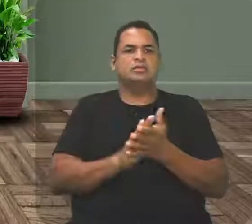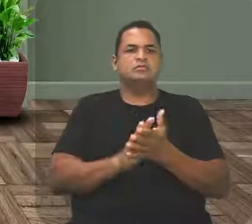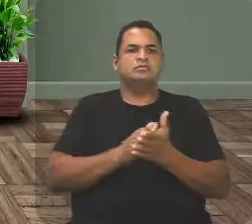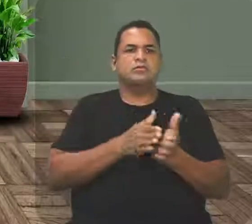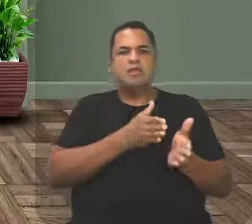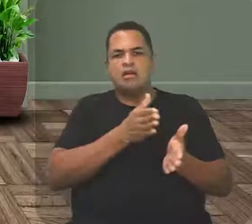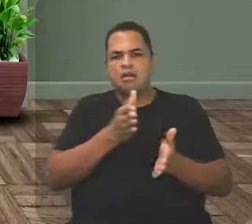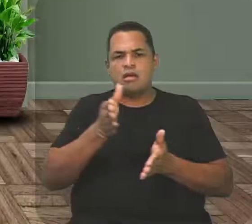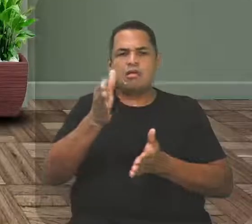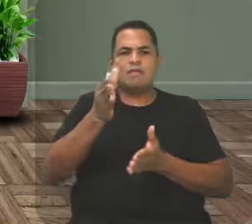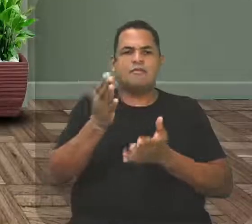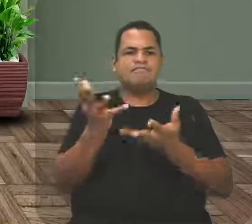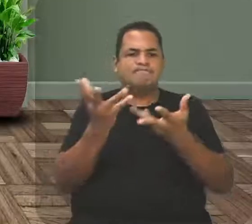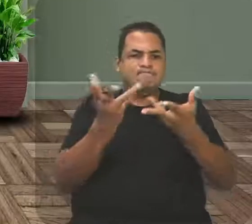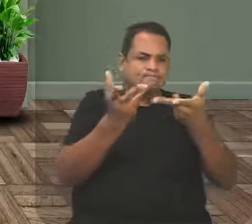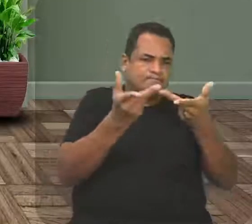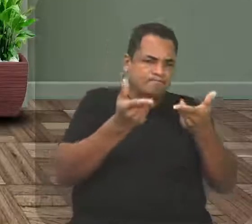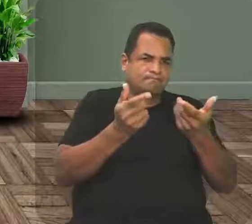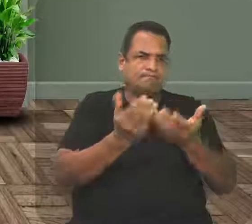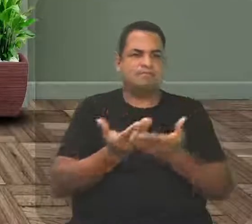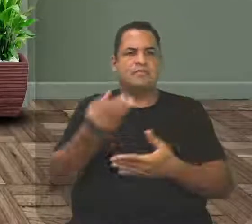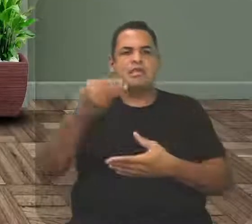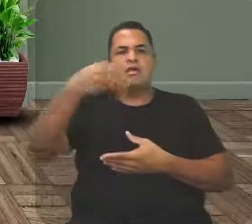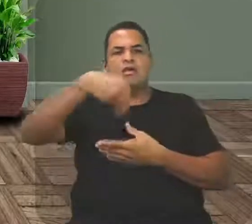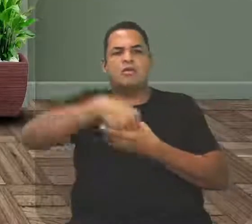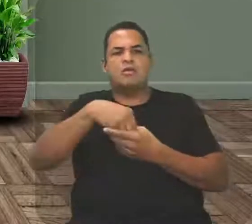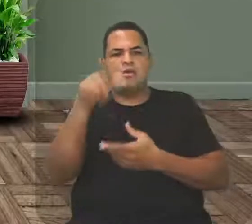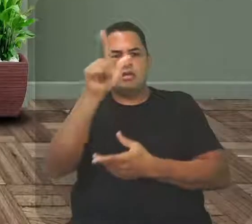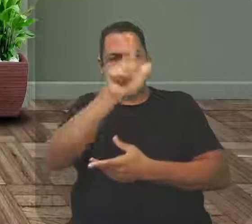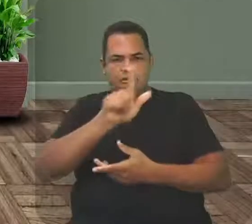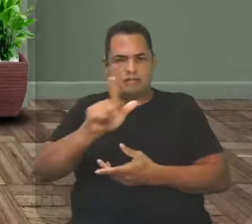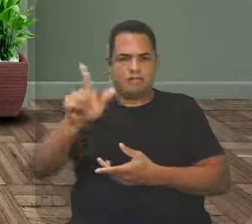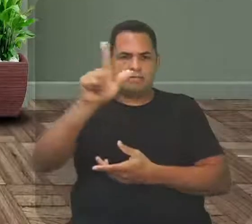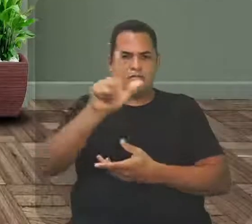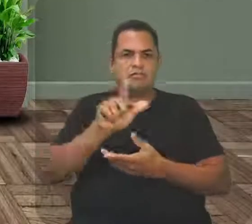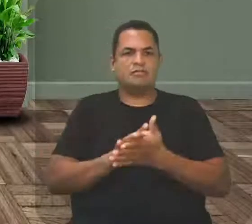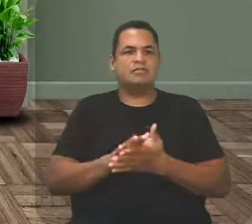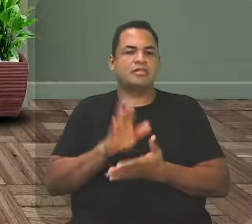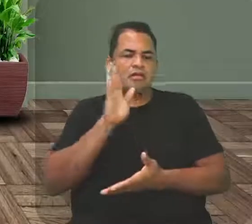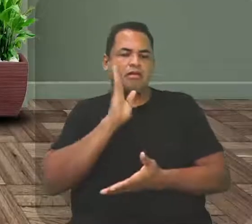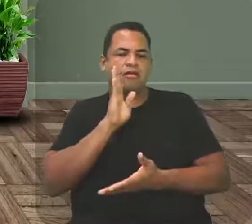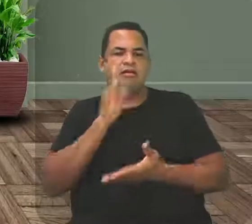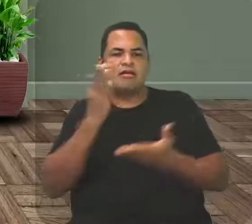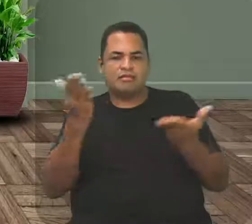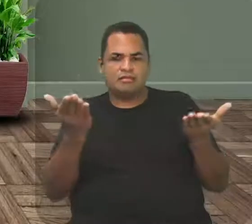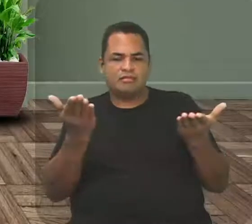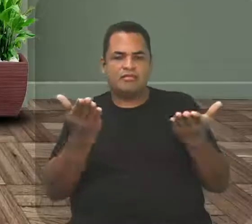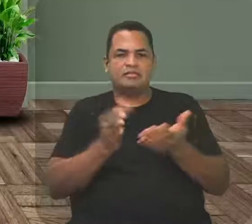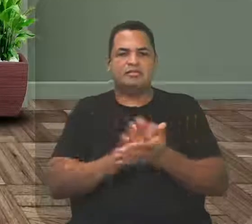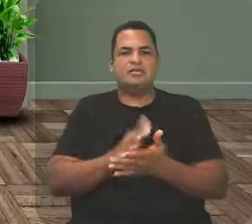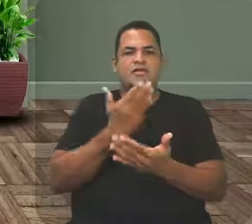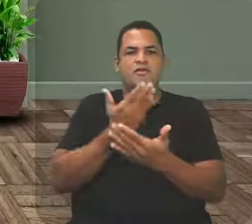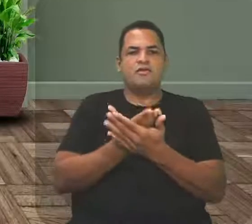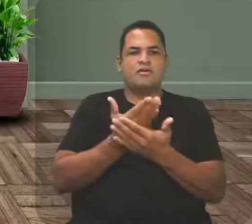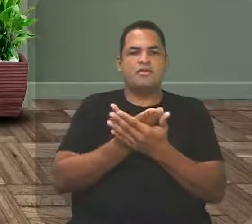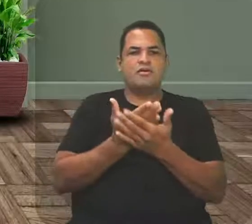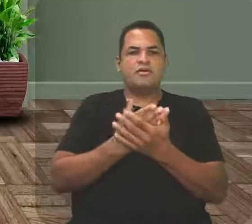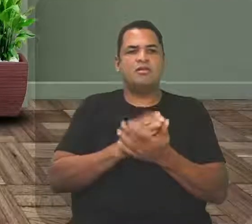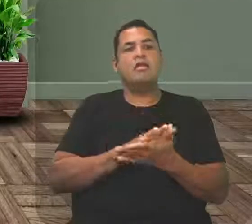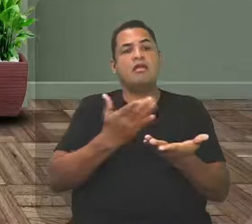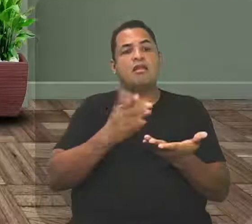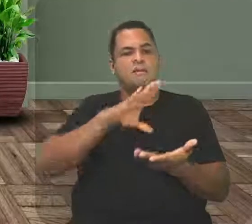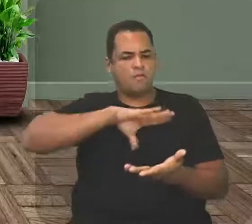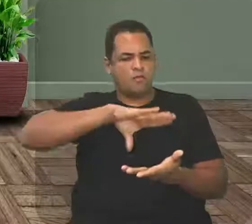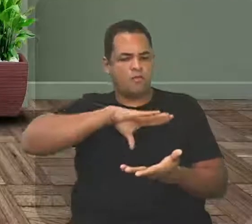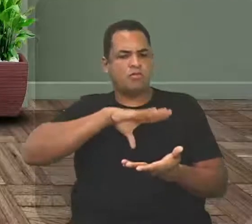maravilhoso dentro aí da literatura. Viu como é bacana? Isso aí. As aulas de língua portuguesa te dão